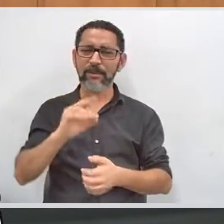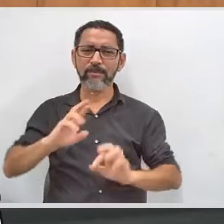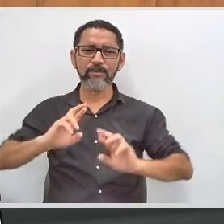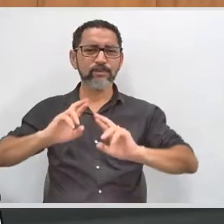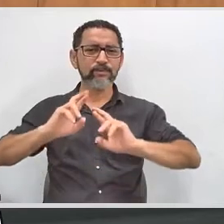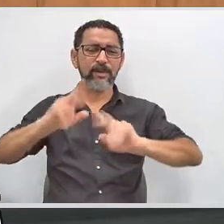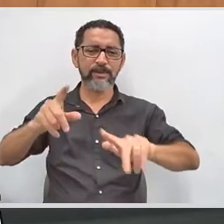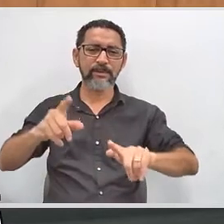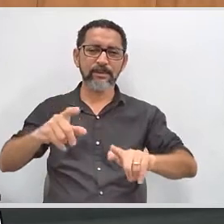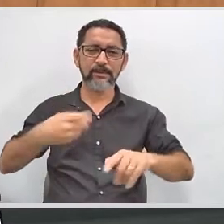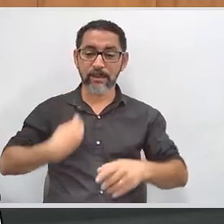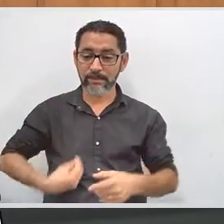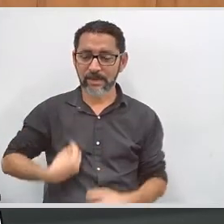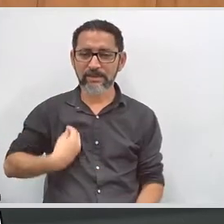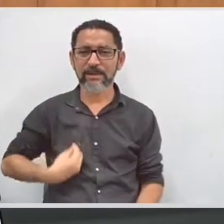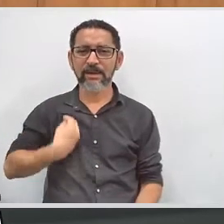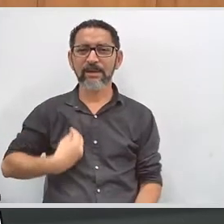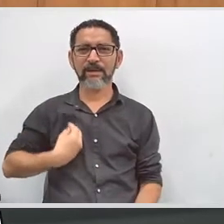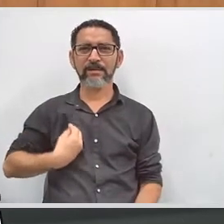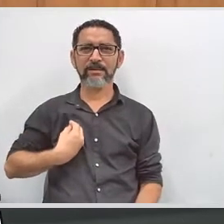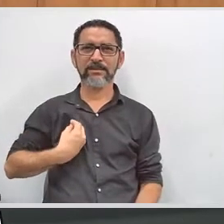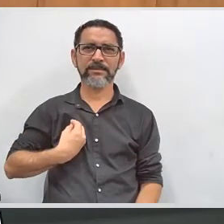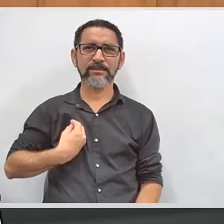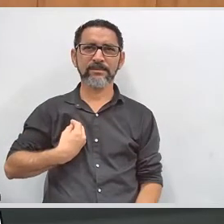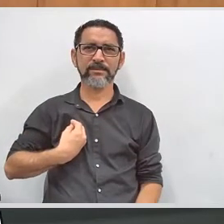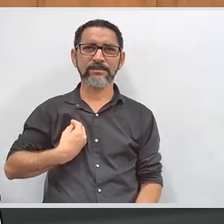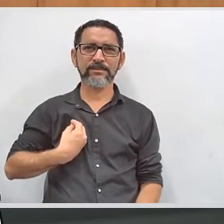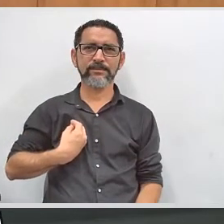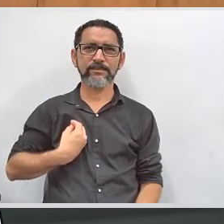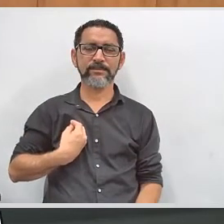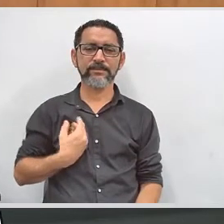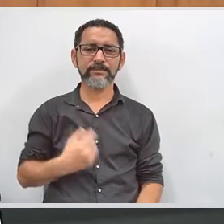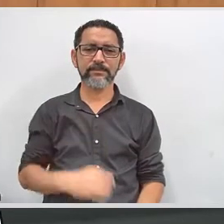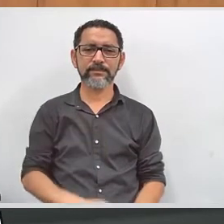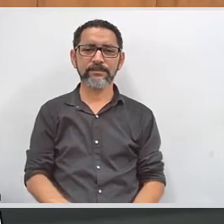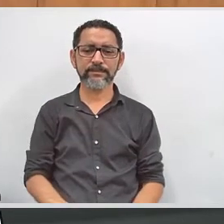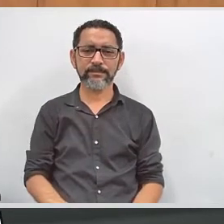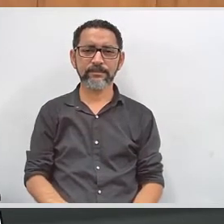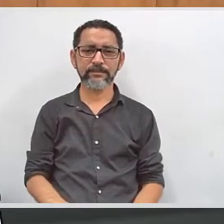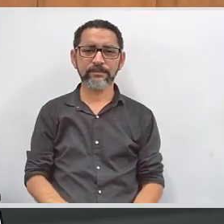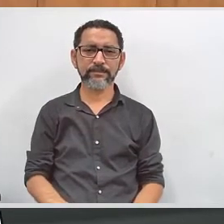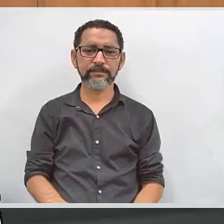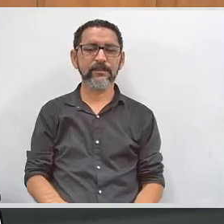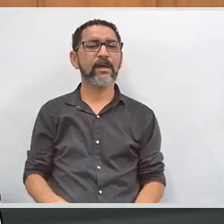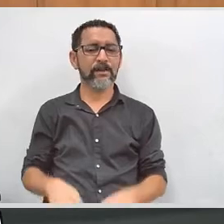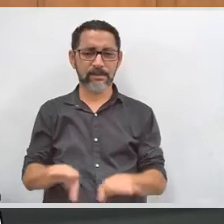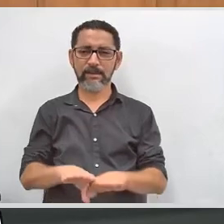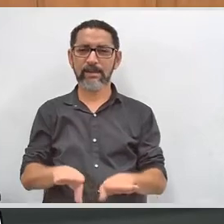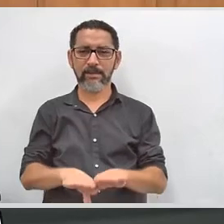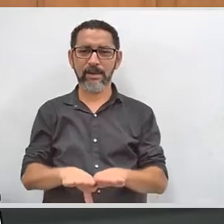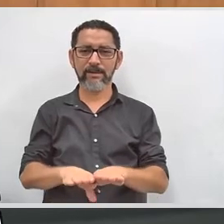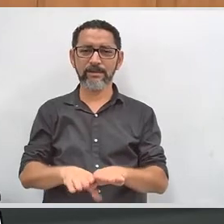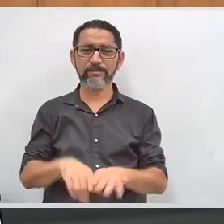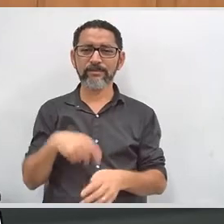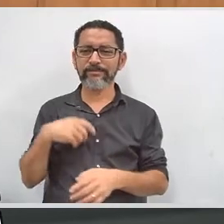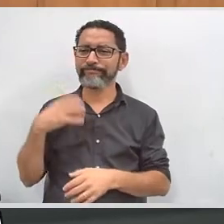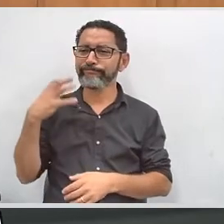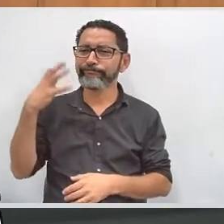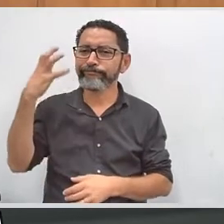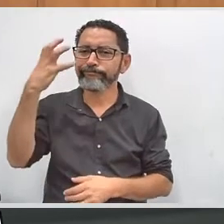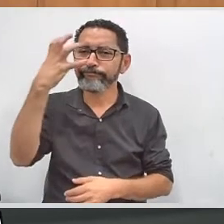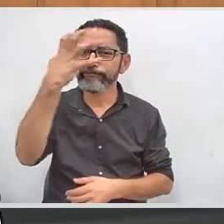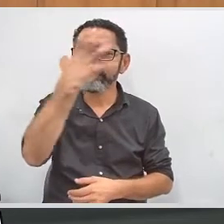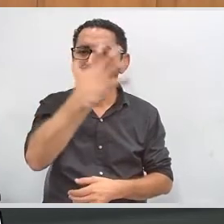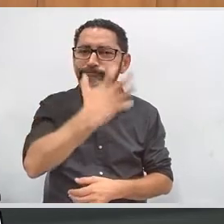muito grande estar presentes e isso humaniza as instituições todas. Fico, de fato, repito,